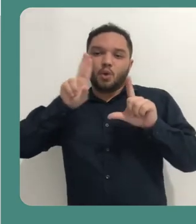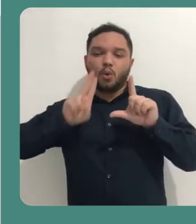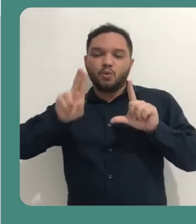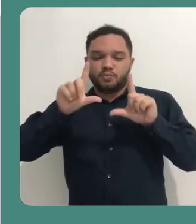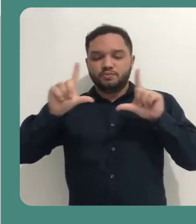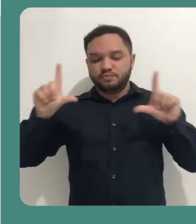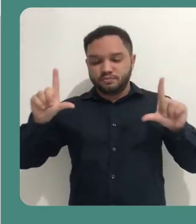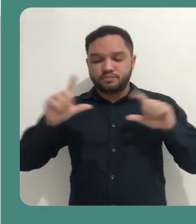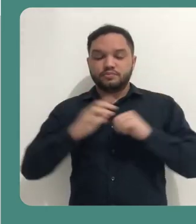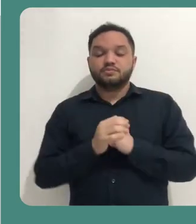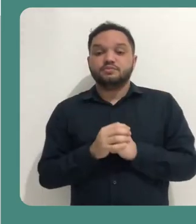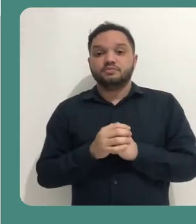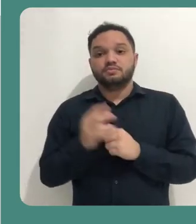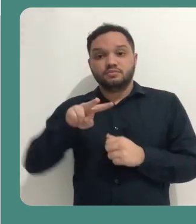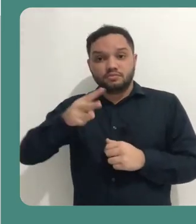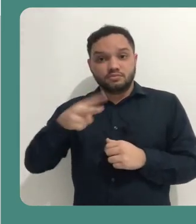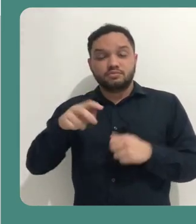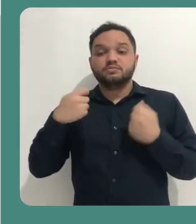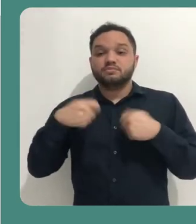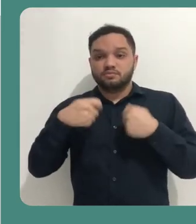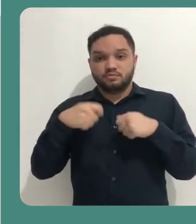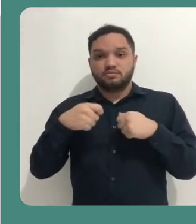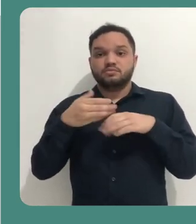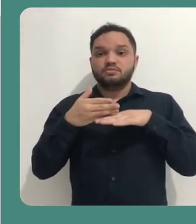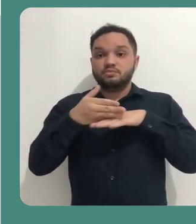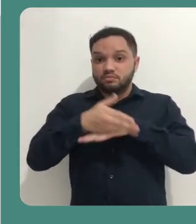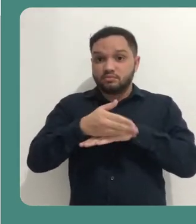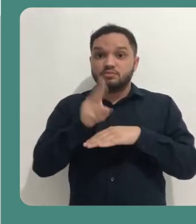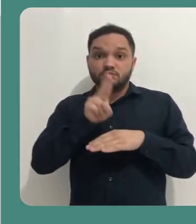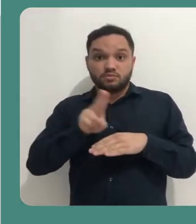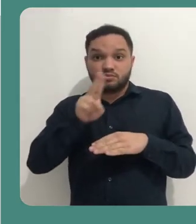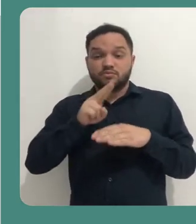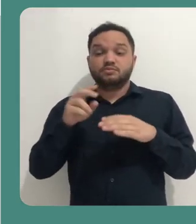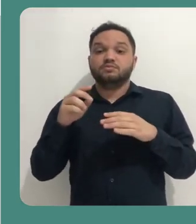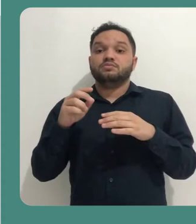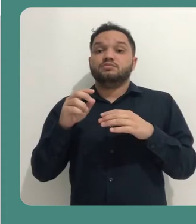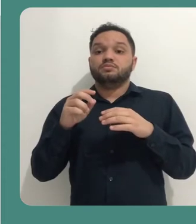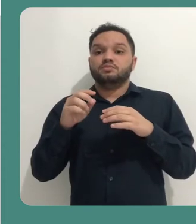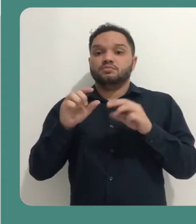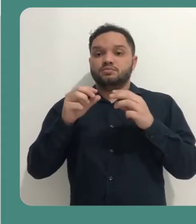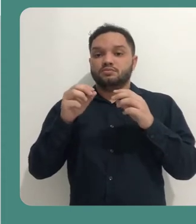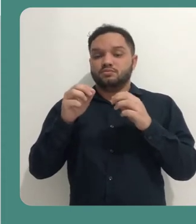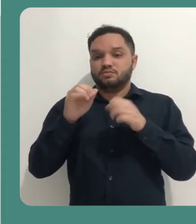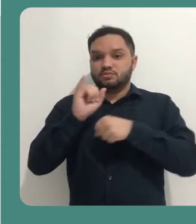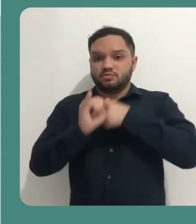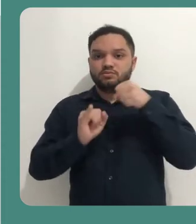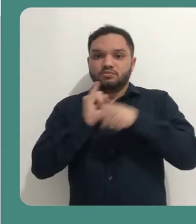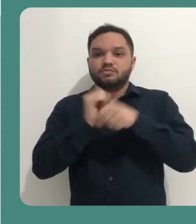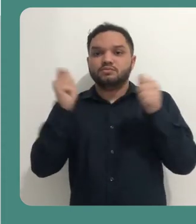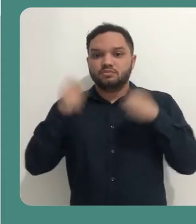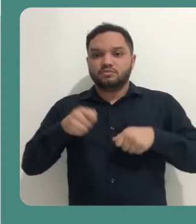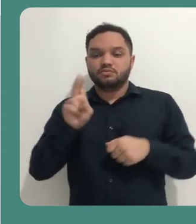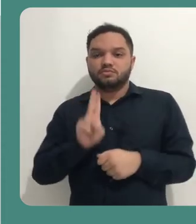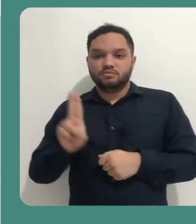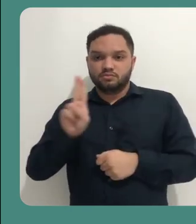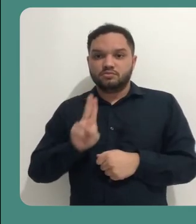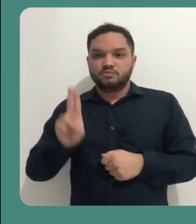aplicações, elas necessitam que você esteja conectado à internet para que seja possível a utilização do software.